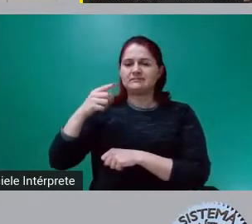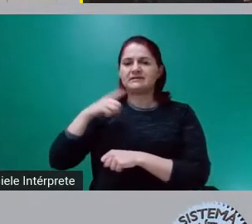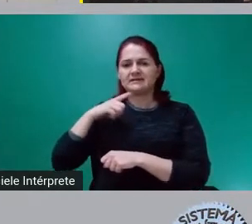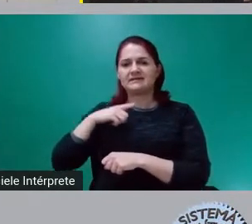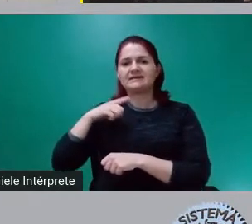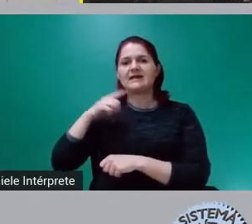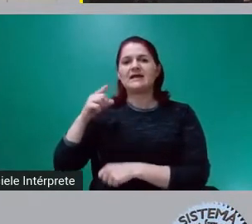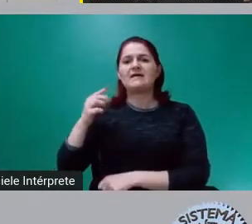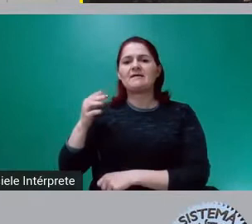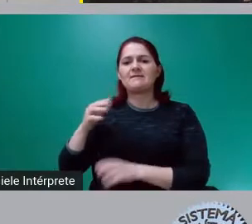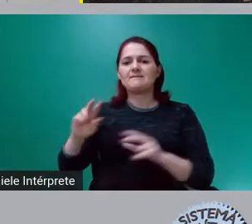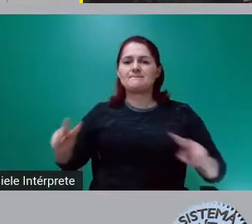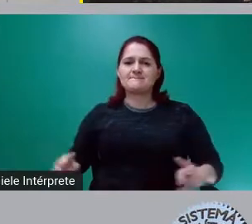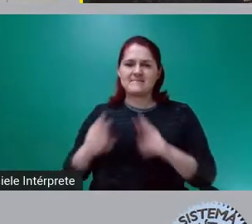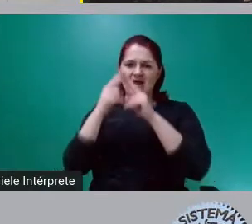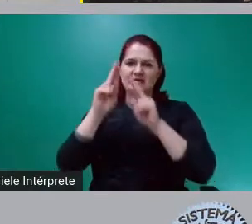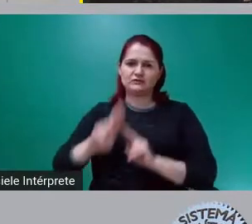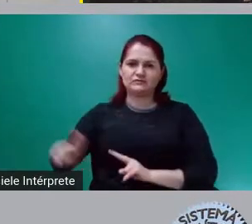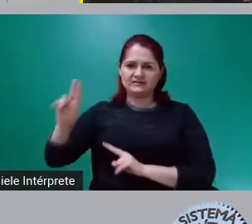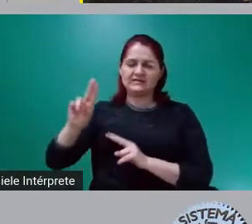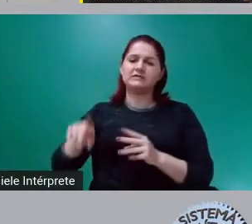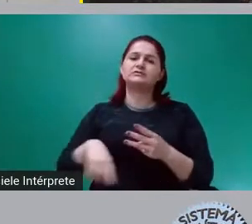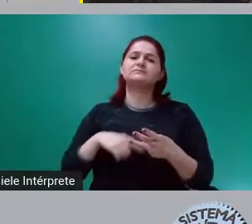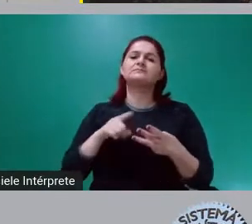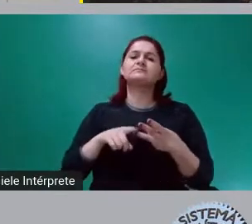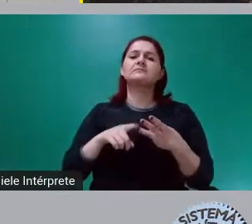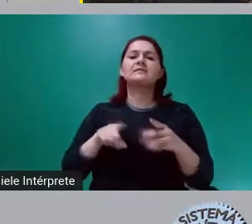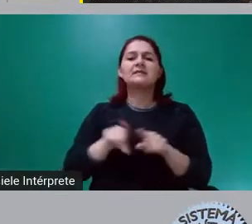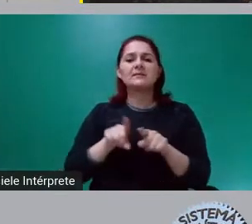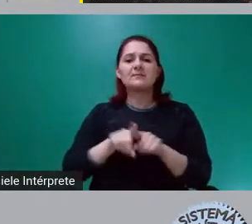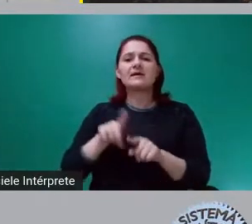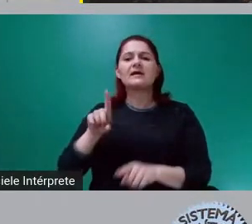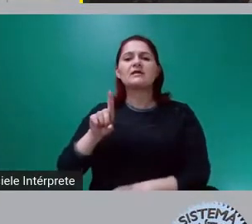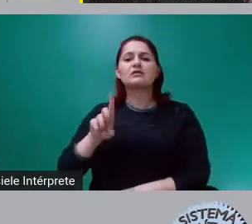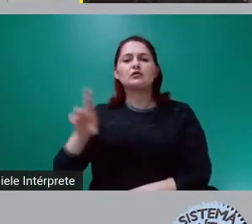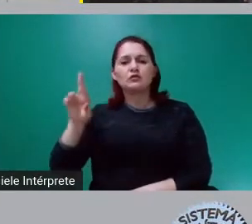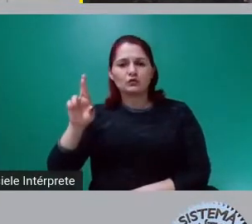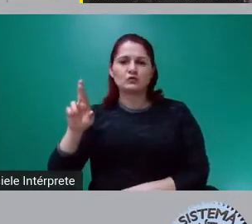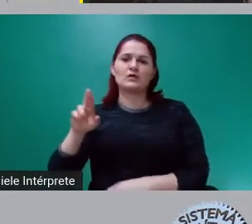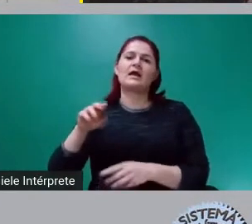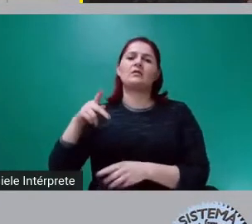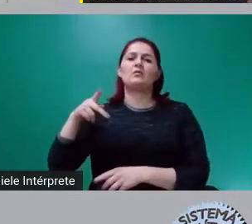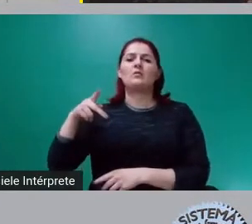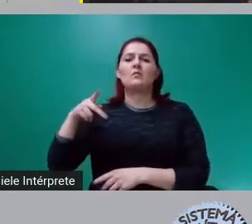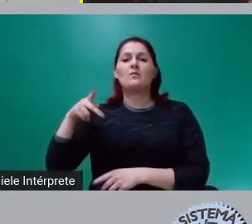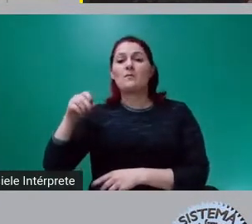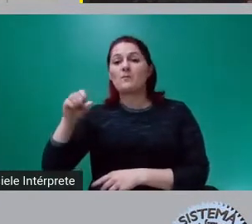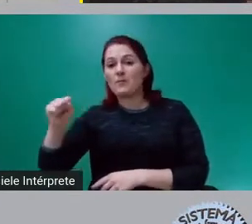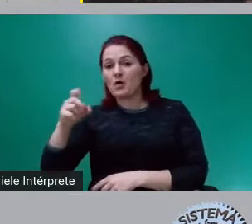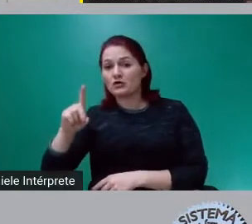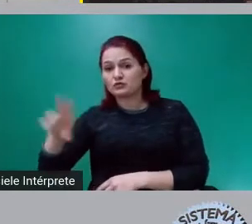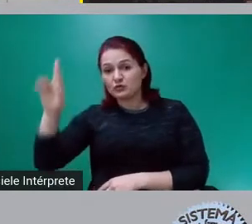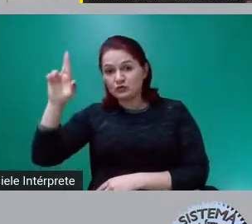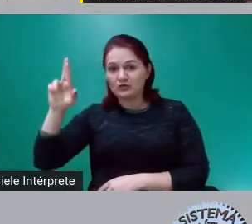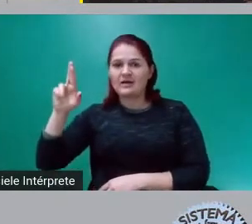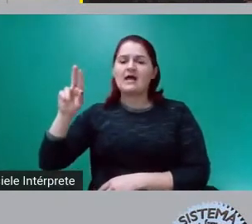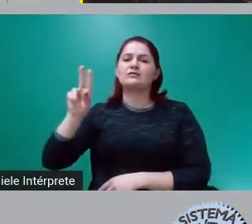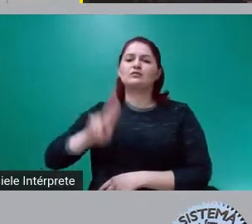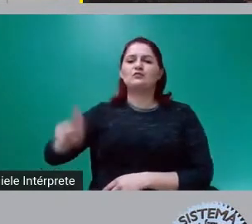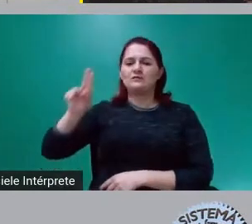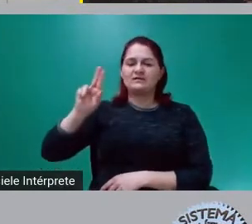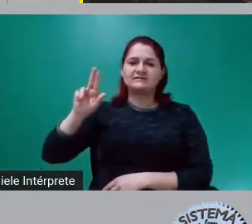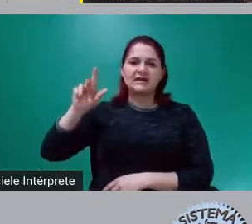Economia da Unicamp e pós-doutorado na University of London. É professor aposentado da Unicamp,